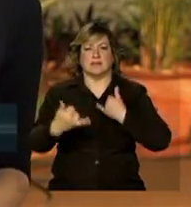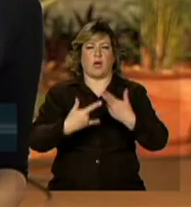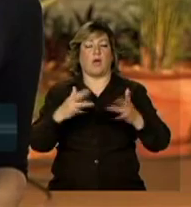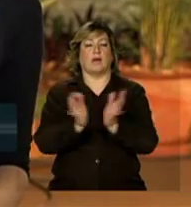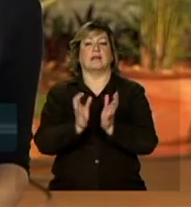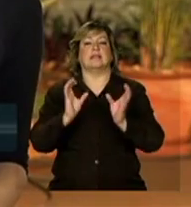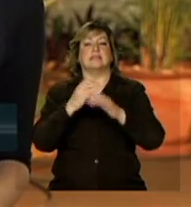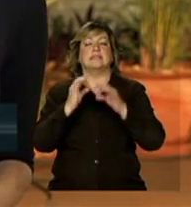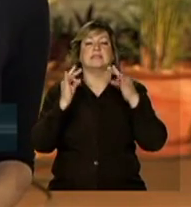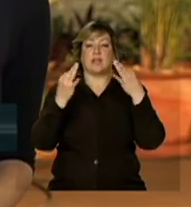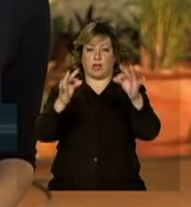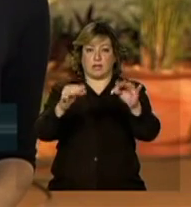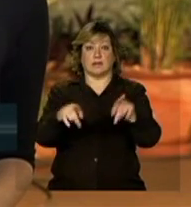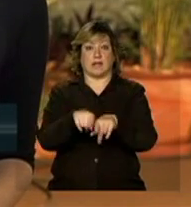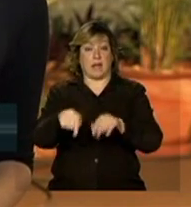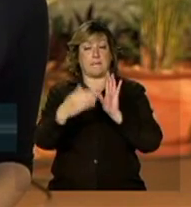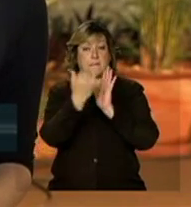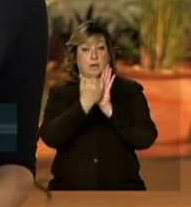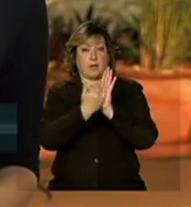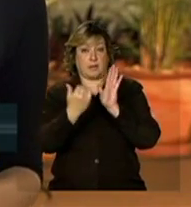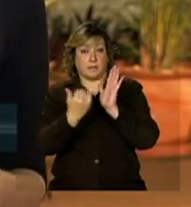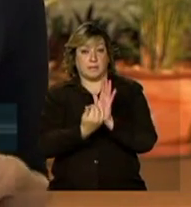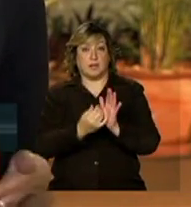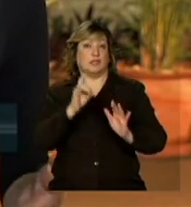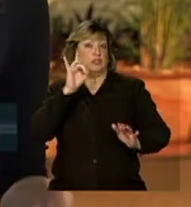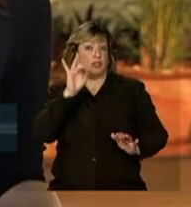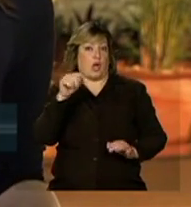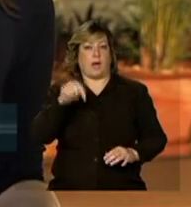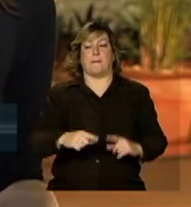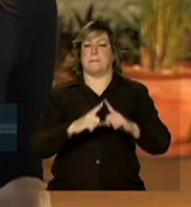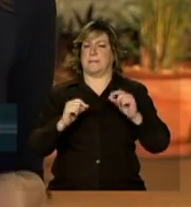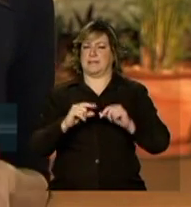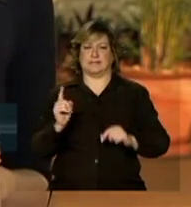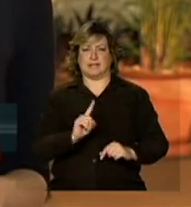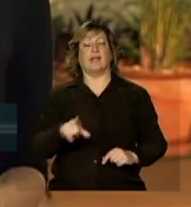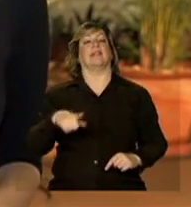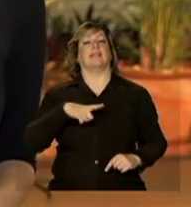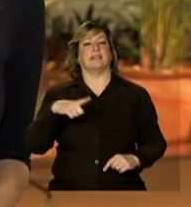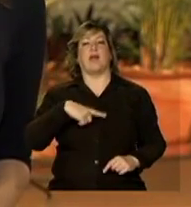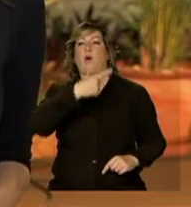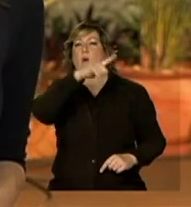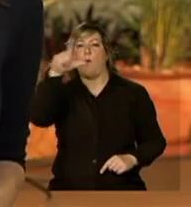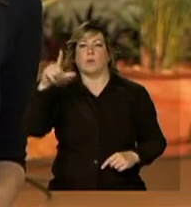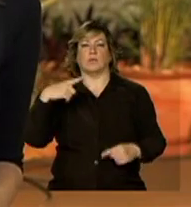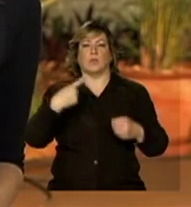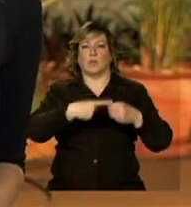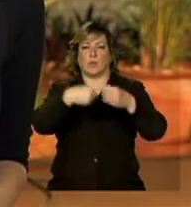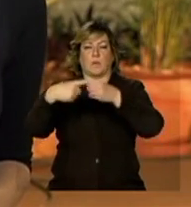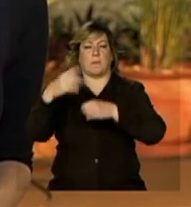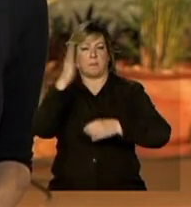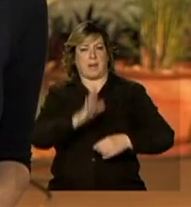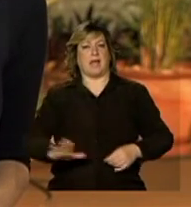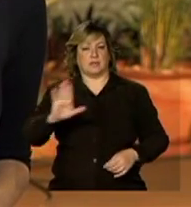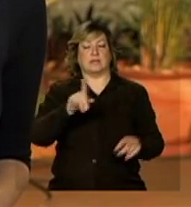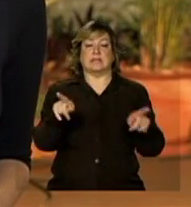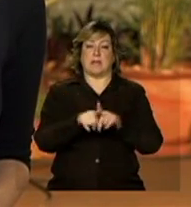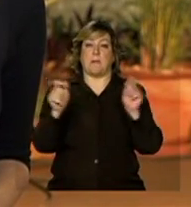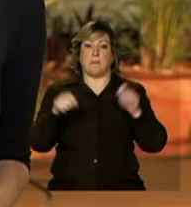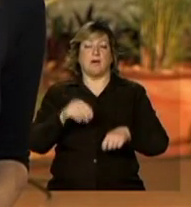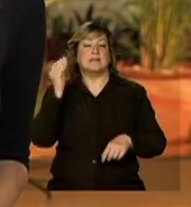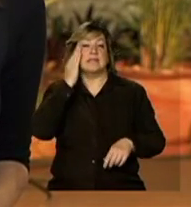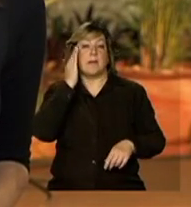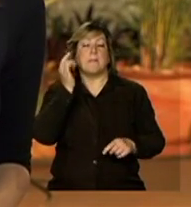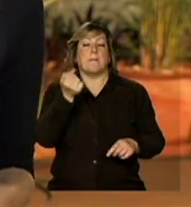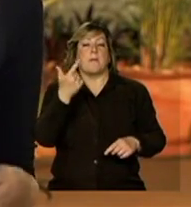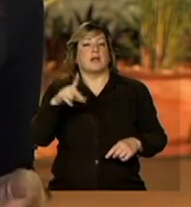ciência e à tecnologia. E a programação não se restringe apenas à Brasília. Quem mora em outras regiões do país também vai poder saber